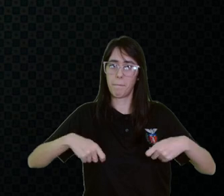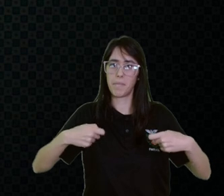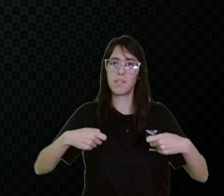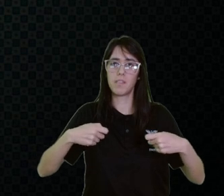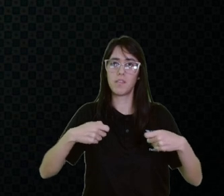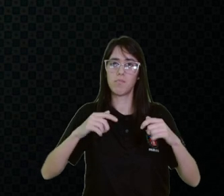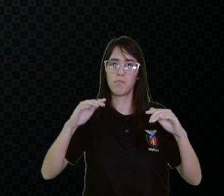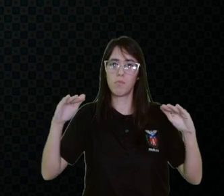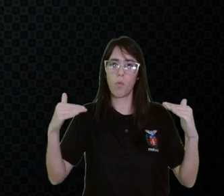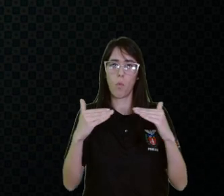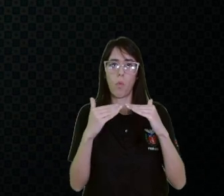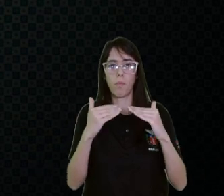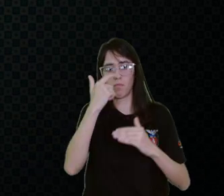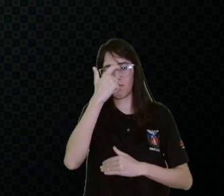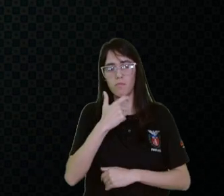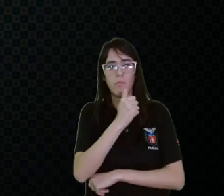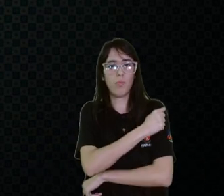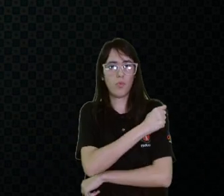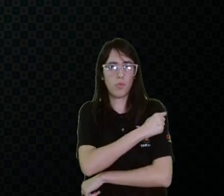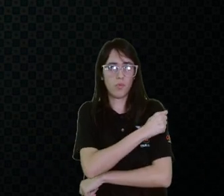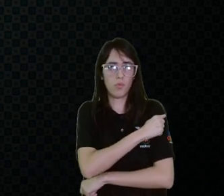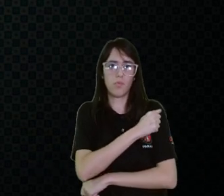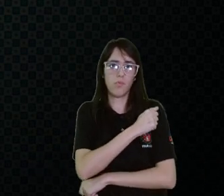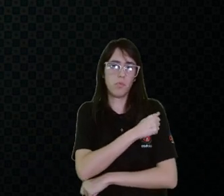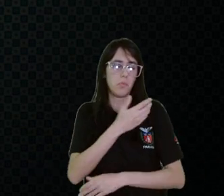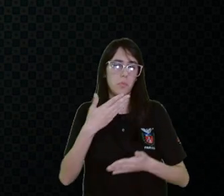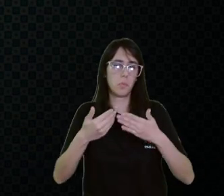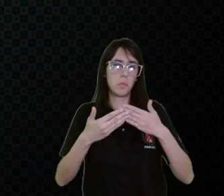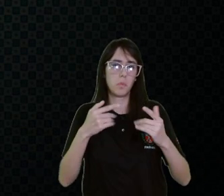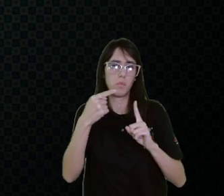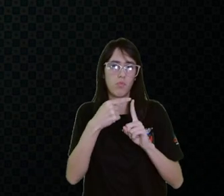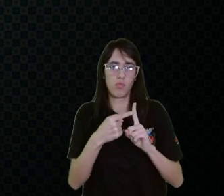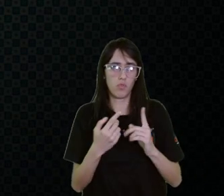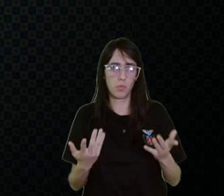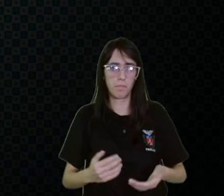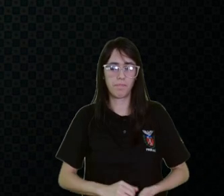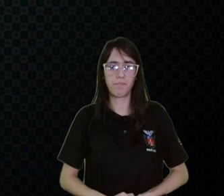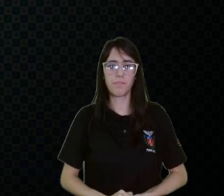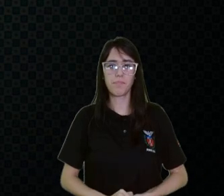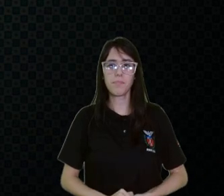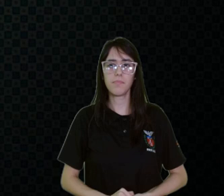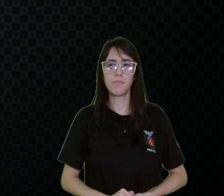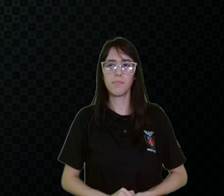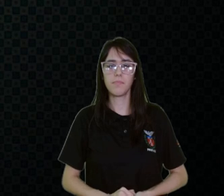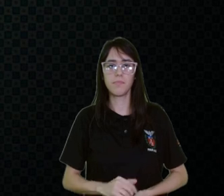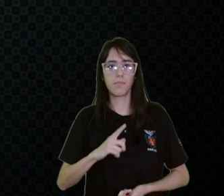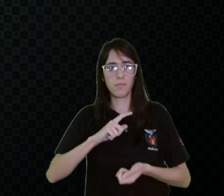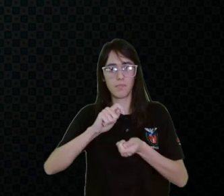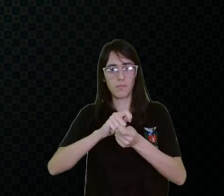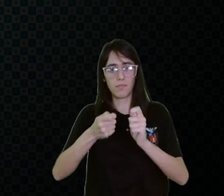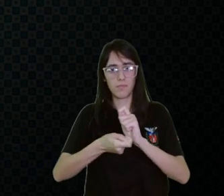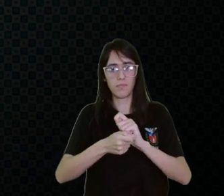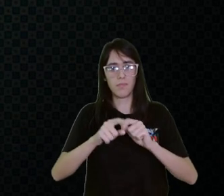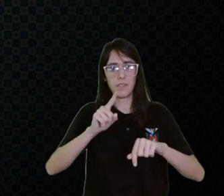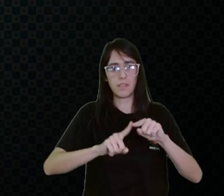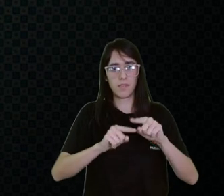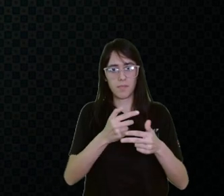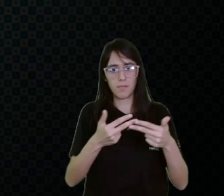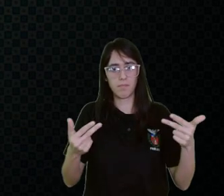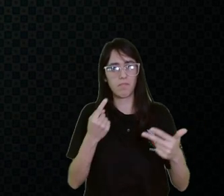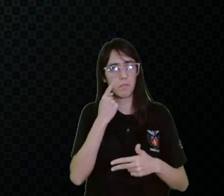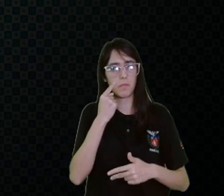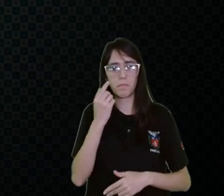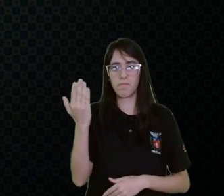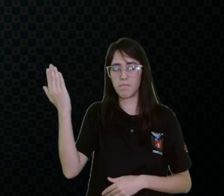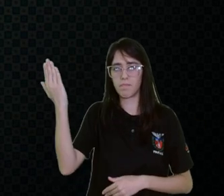prancha de atividade, dessa carteira, enfim, seja qual que a gente esteja usando. Aqui a gente tem uma adaptação de imobiliário, então vários